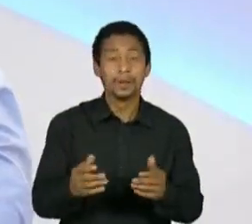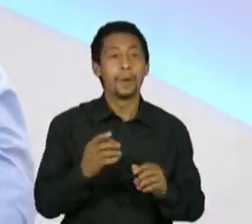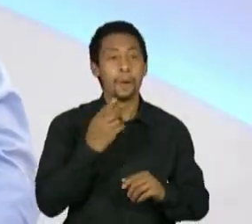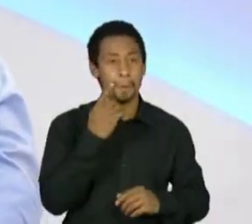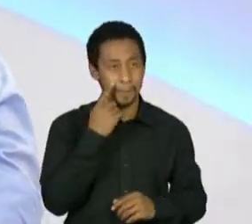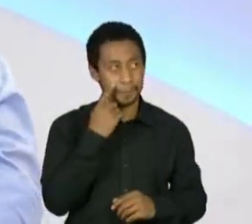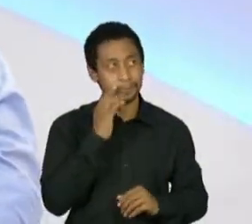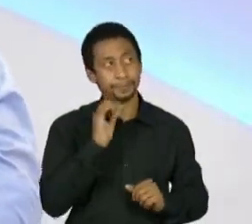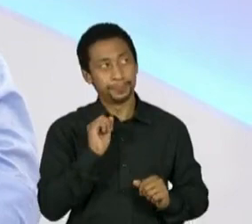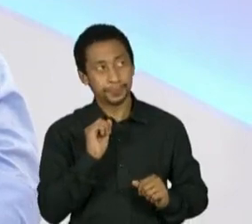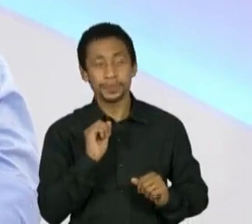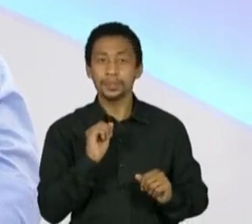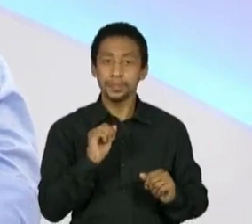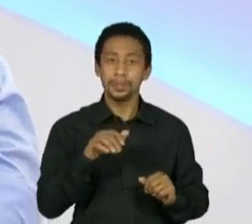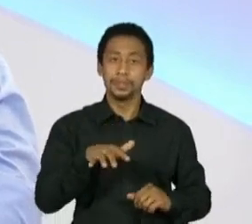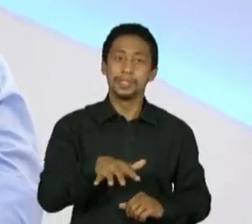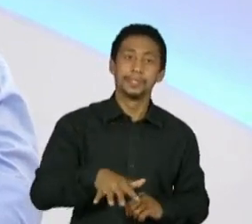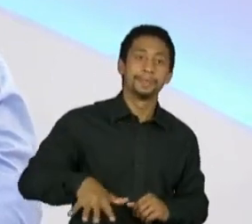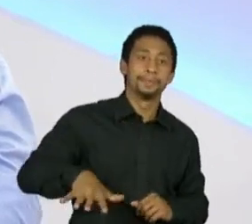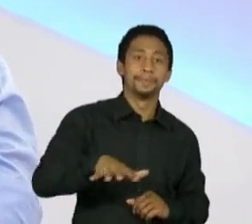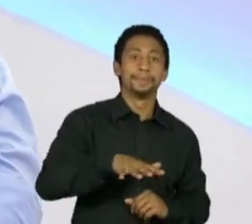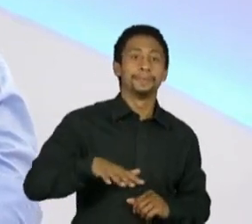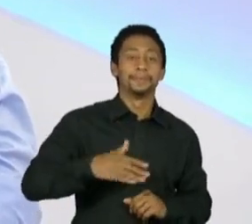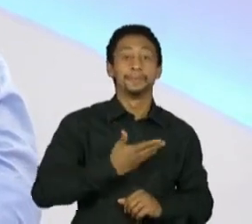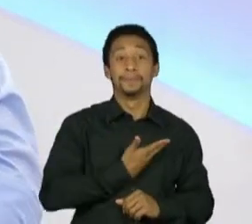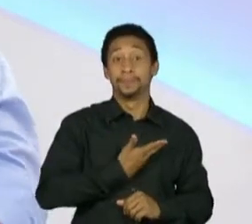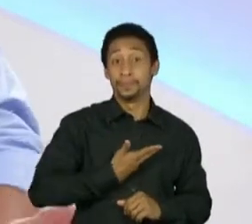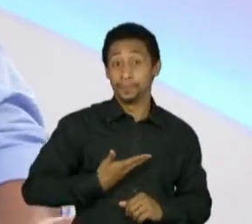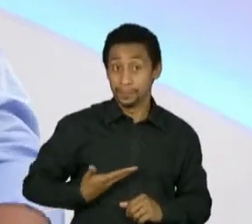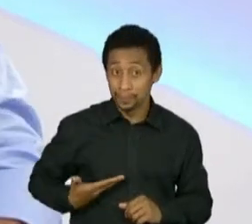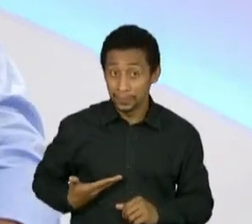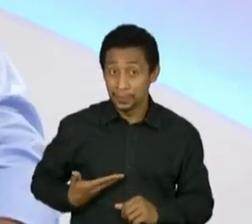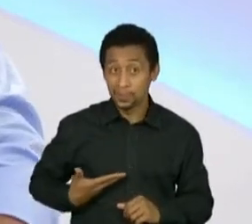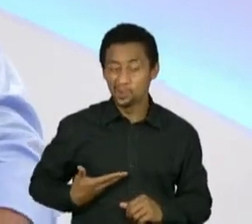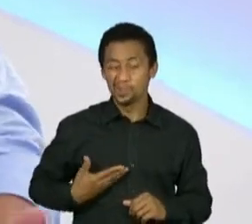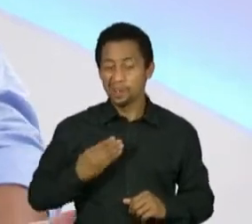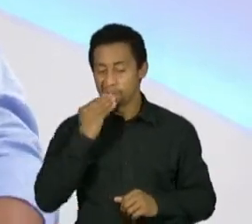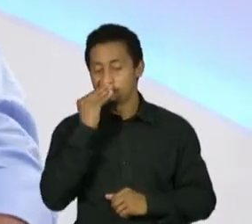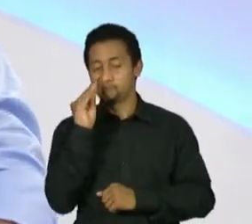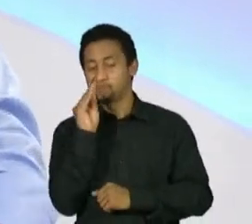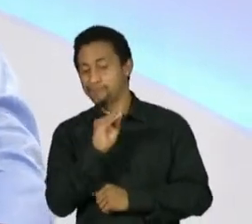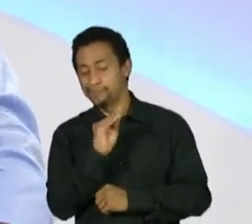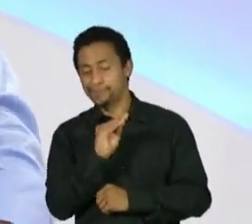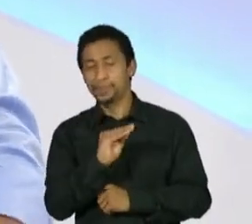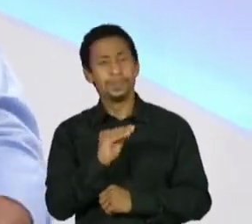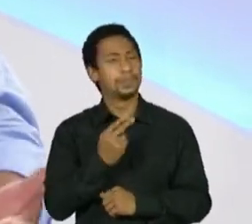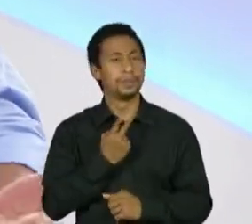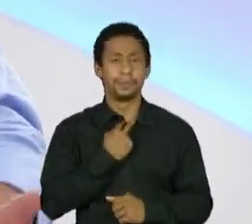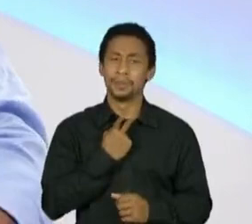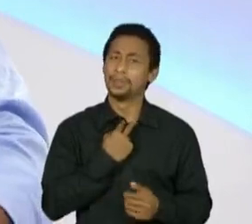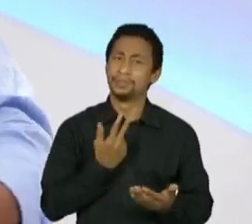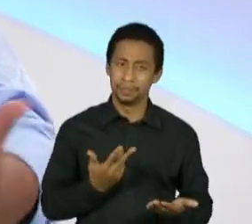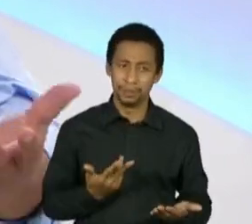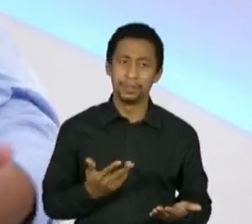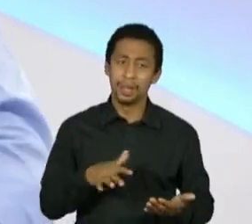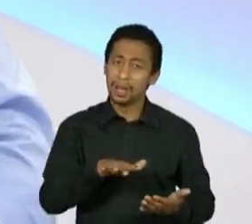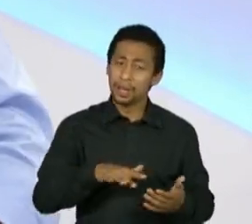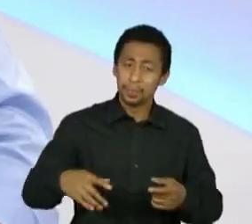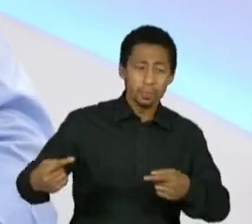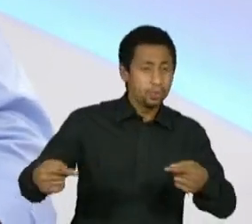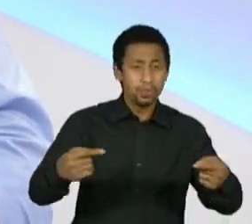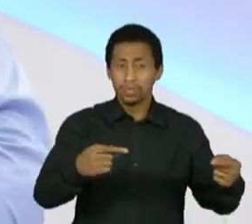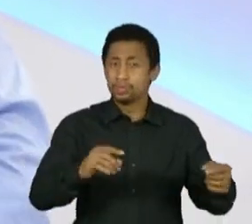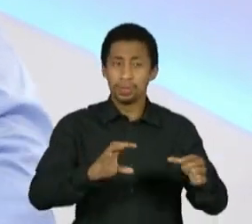descartar um espaço público, porque a política é espaço público, onde as